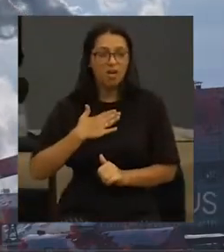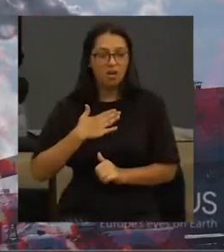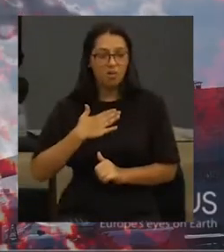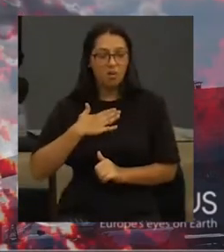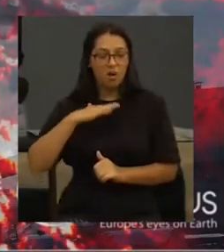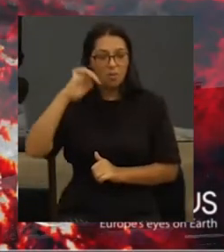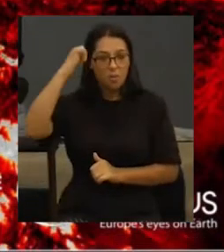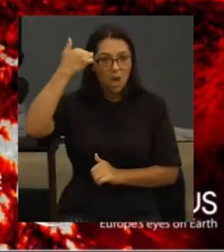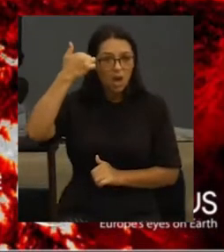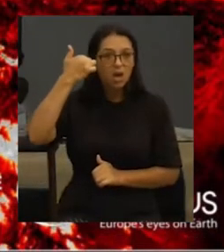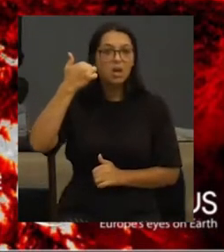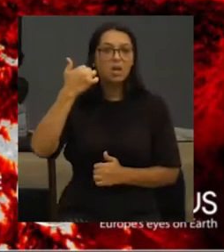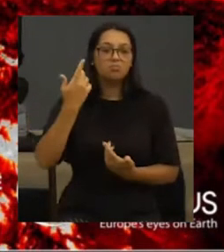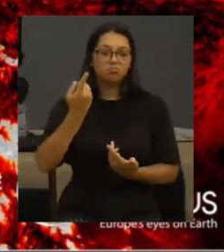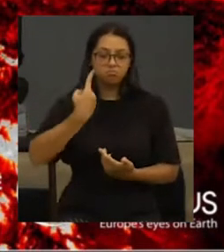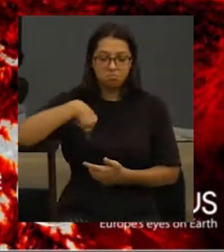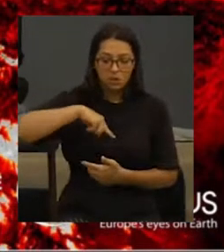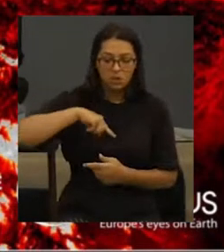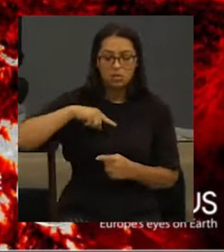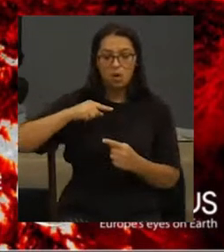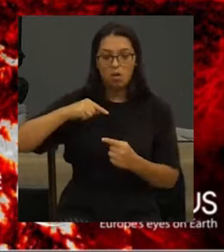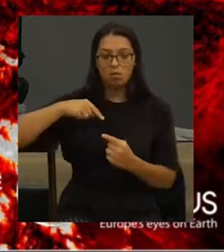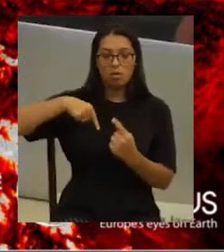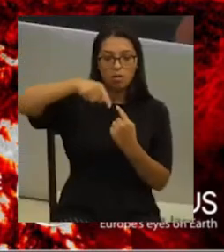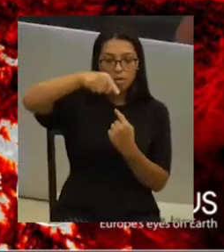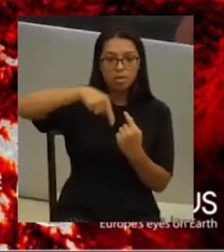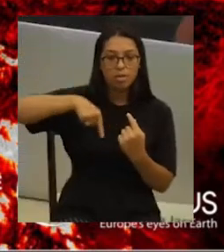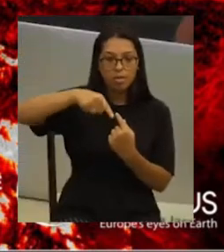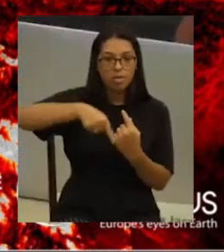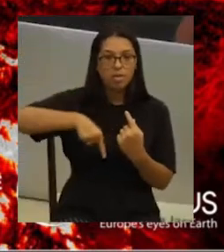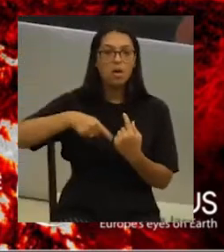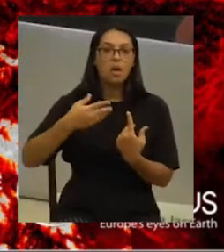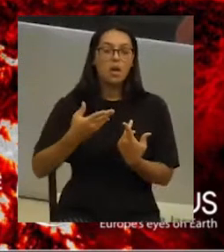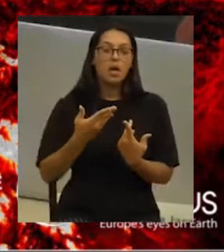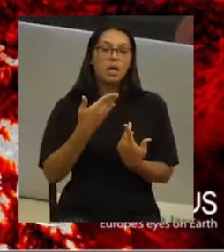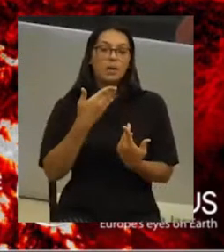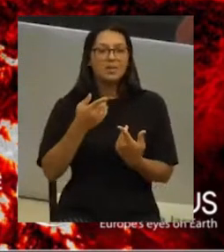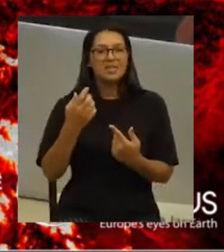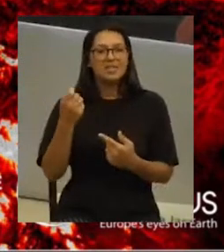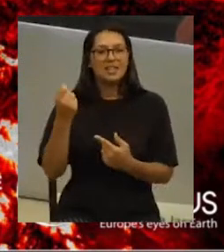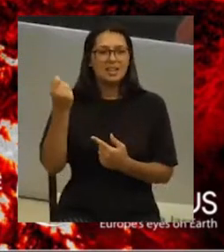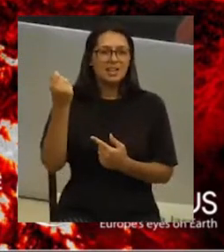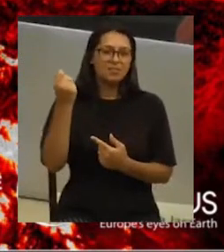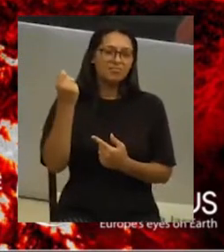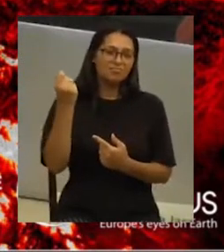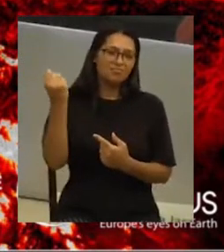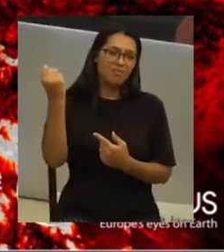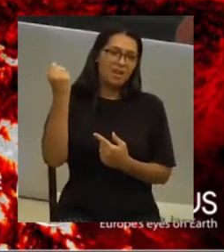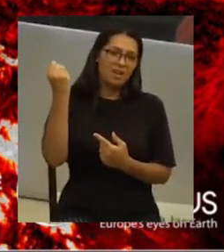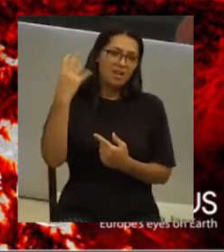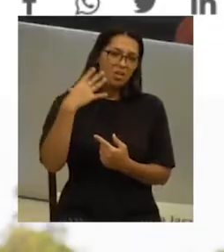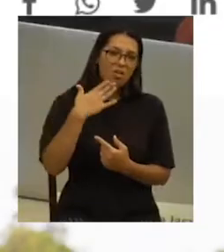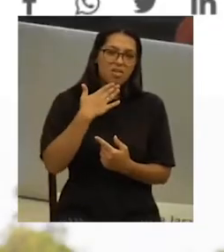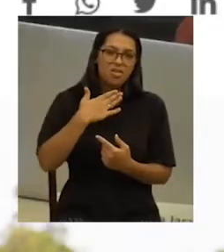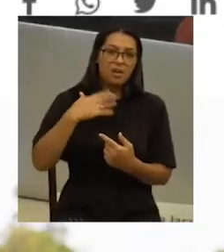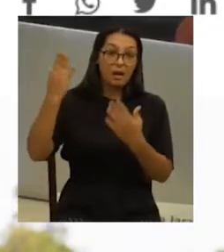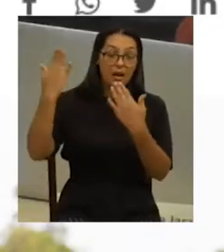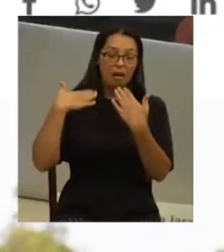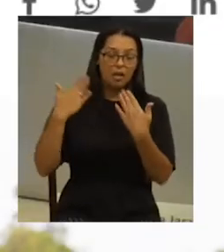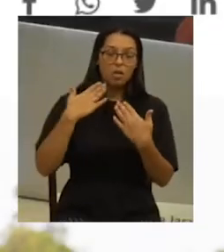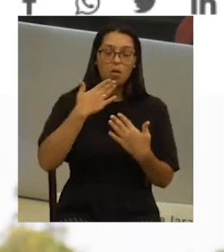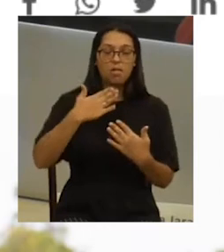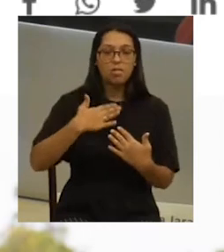provoca, quer dizer, nas nossas deslocações cotidianas, na maneira como esse calor afeta principalmente quem já tem as